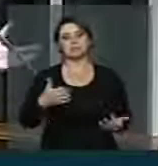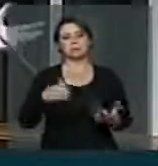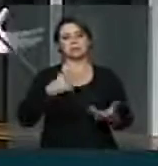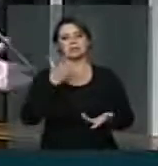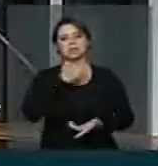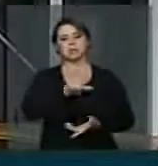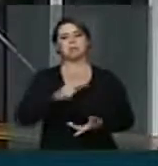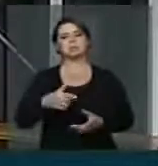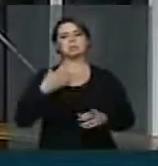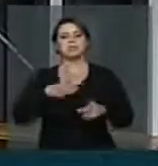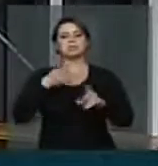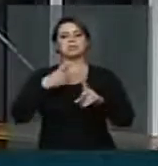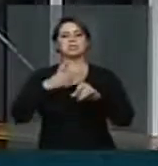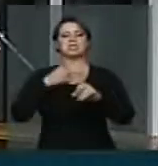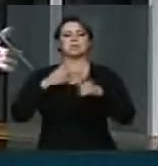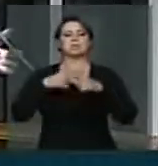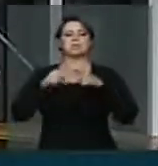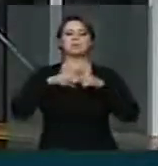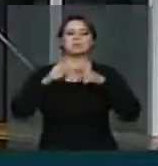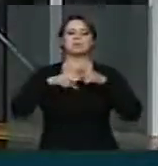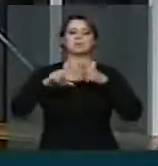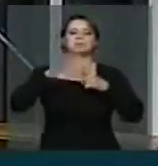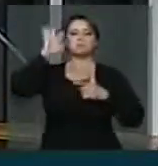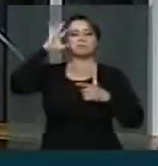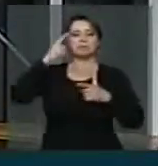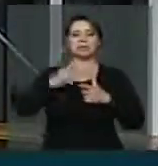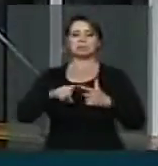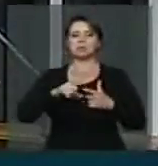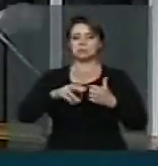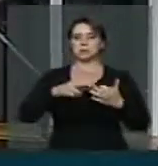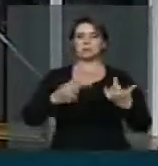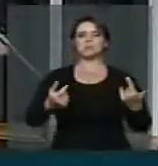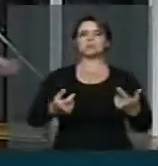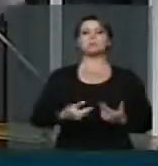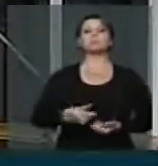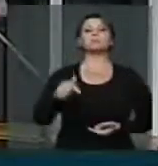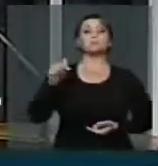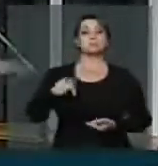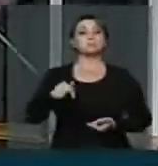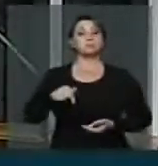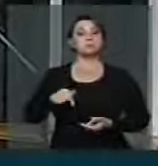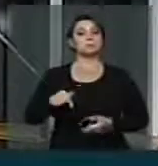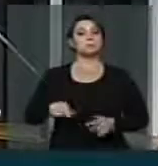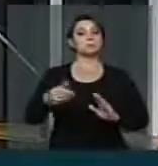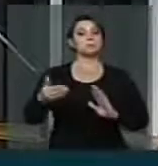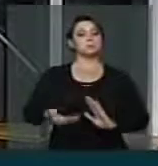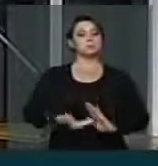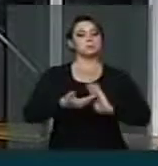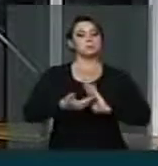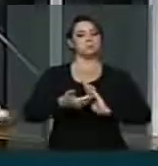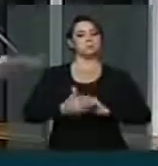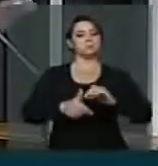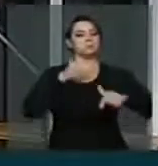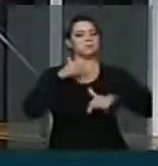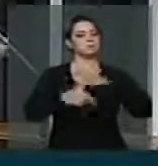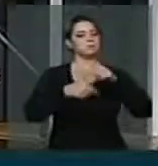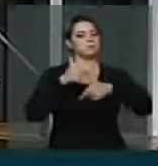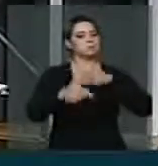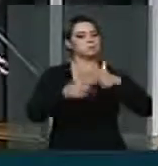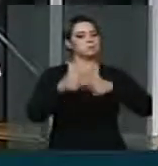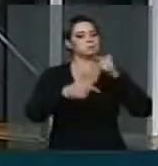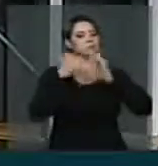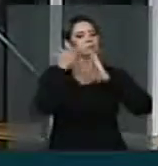grandes desafios, senhor presidente, queridas deputadas. Esta casa precisa se debruçar naquela